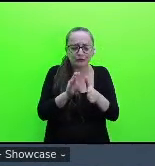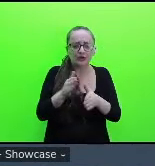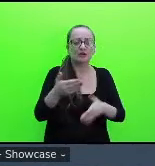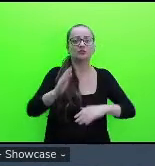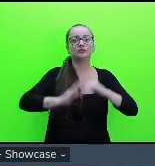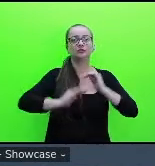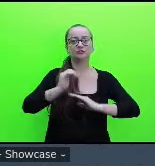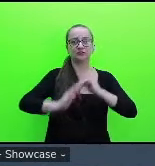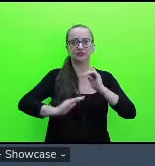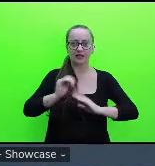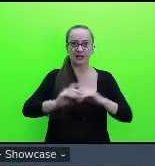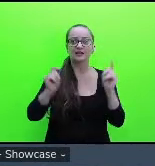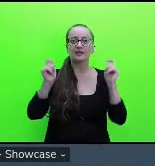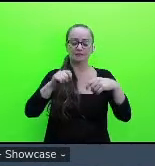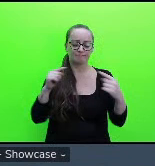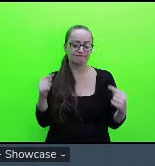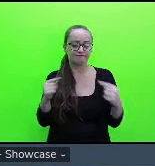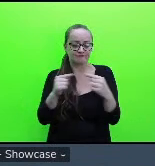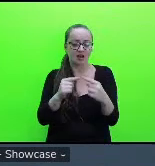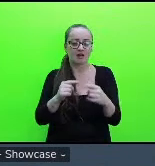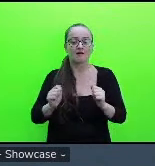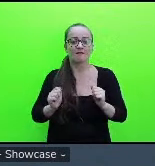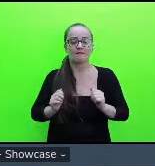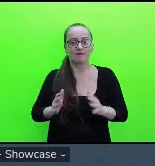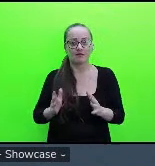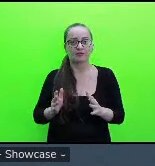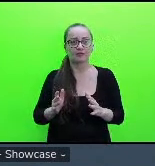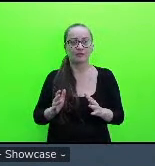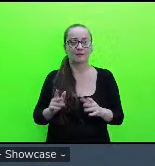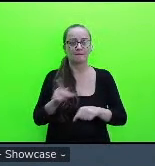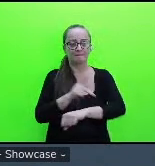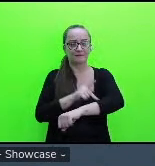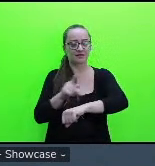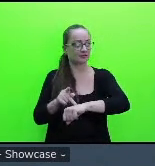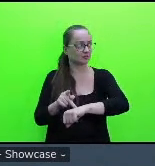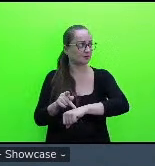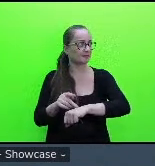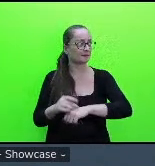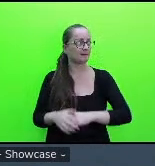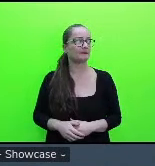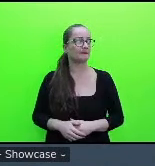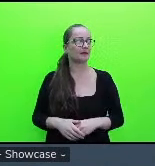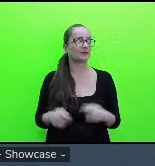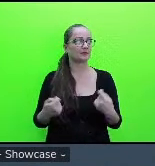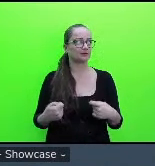cumpririam uma função uma função pedagógica pretendida